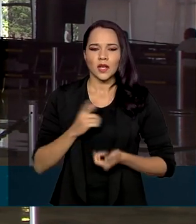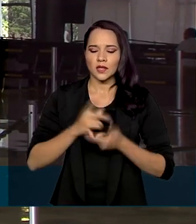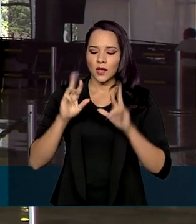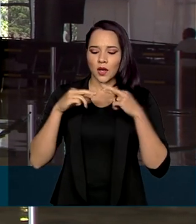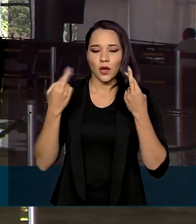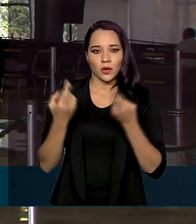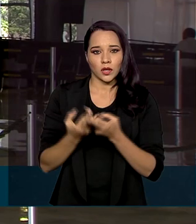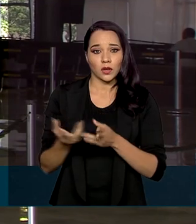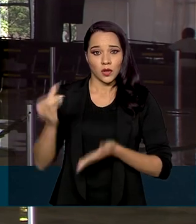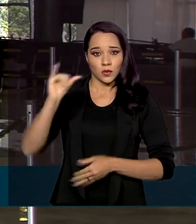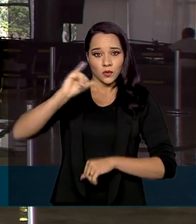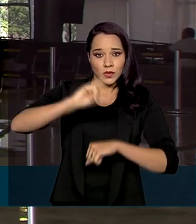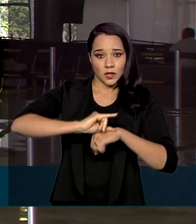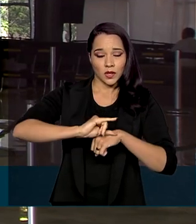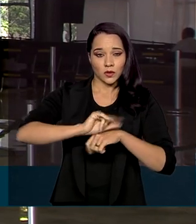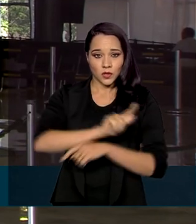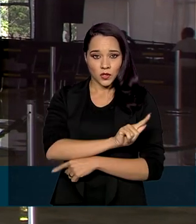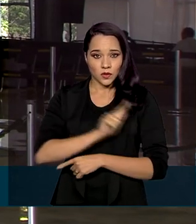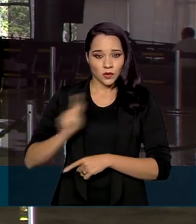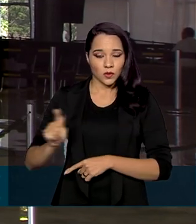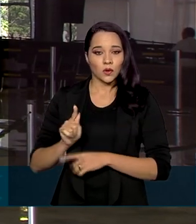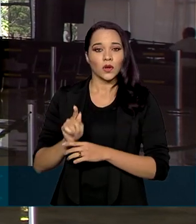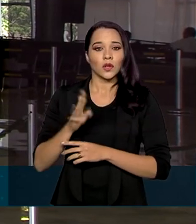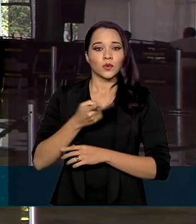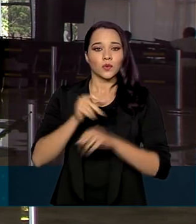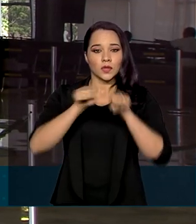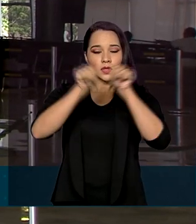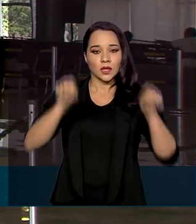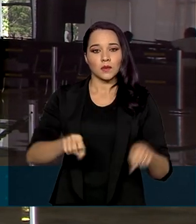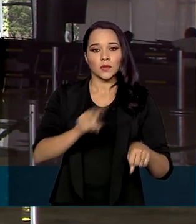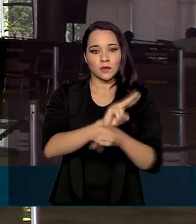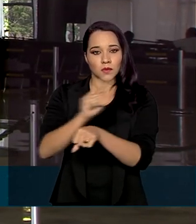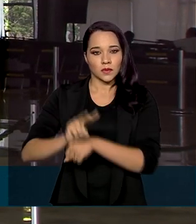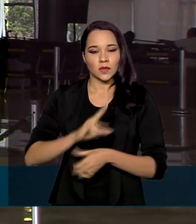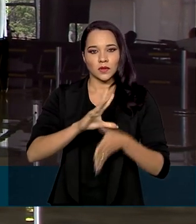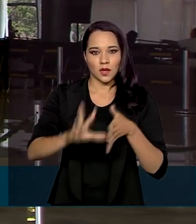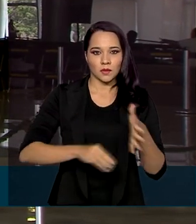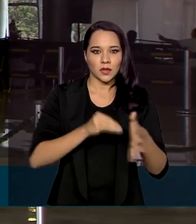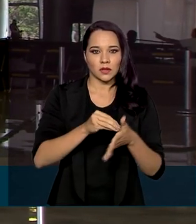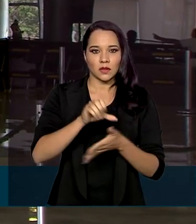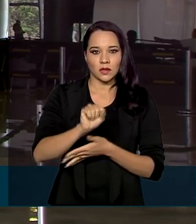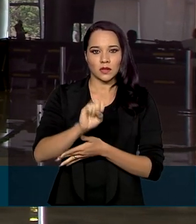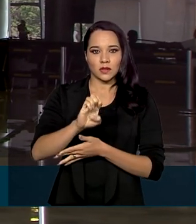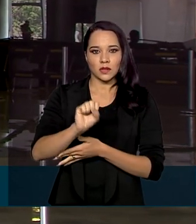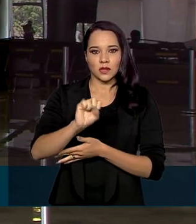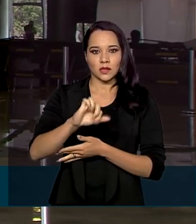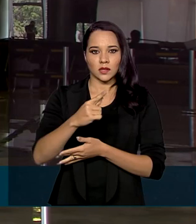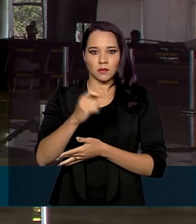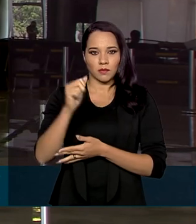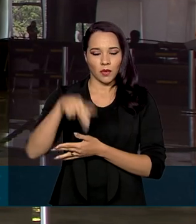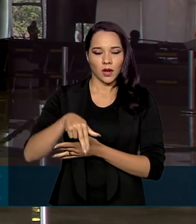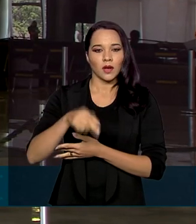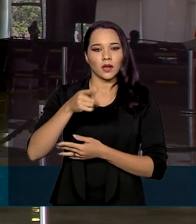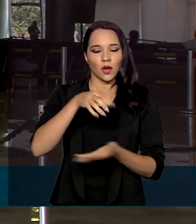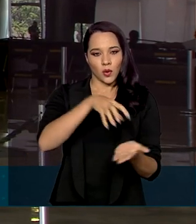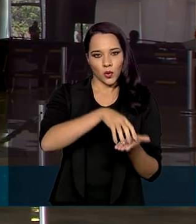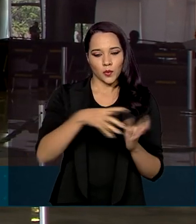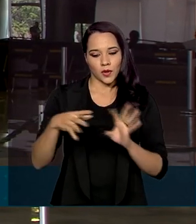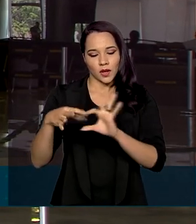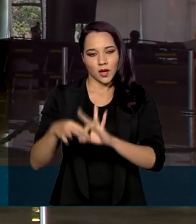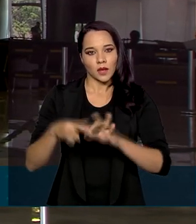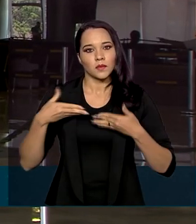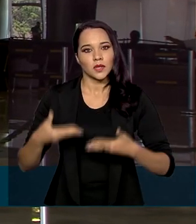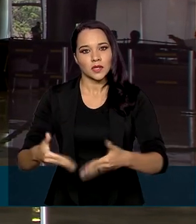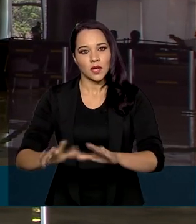Centro Gestor e Operacional do Sistema de Proteção da Amazônia o Senzipan, que é um órgão ligado ao Ministério da Defesa.